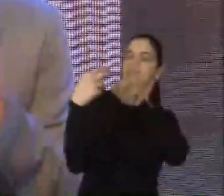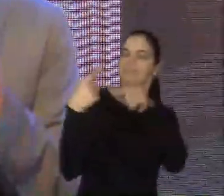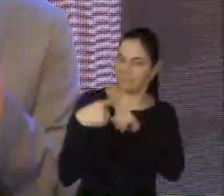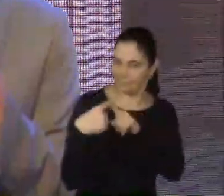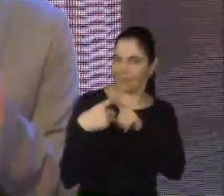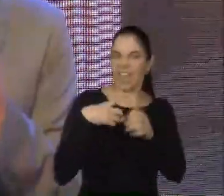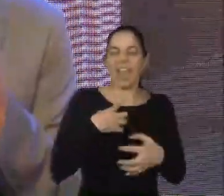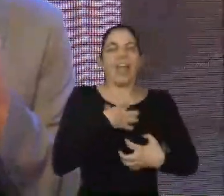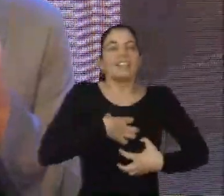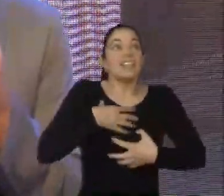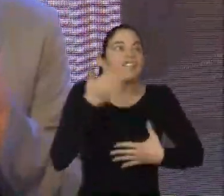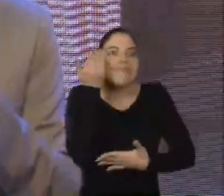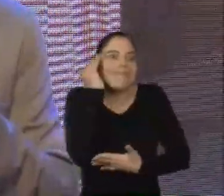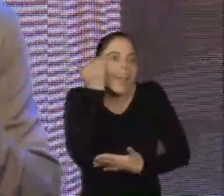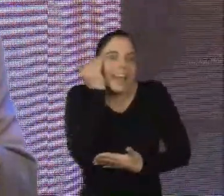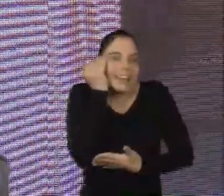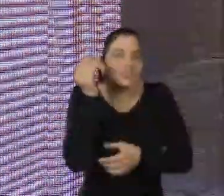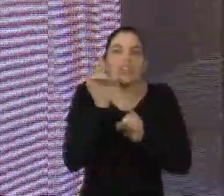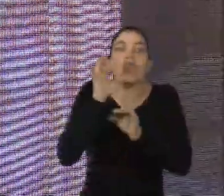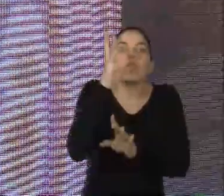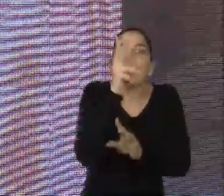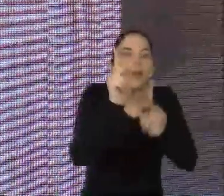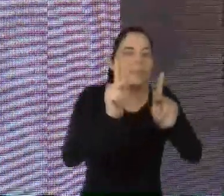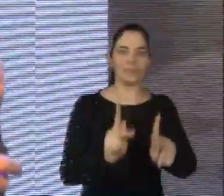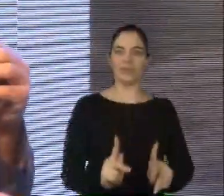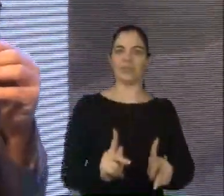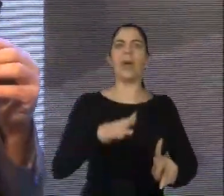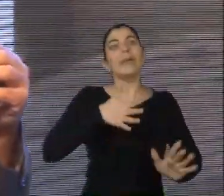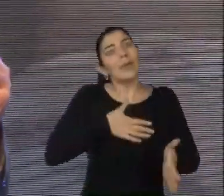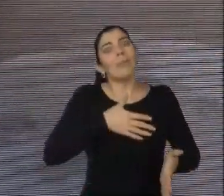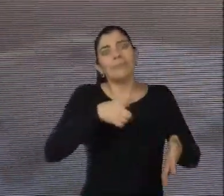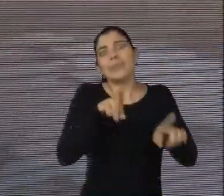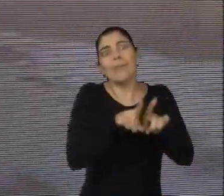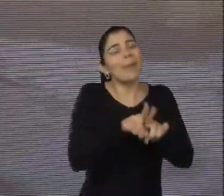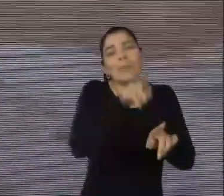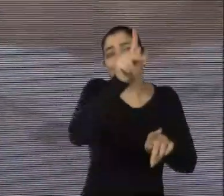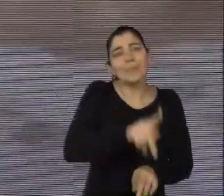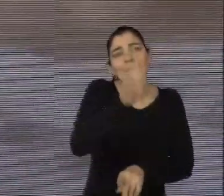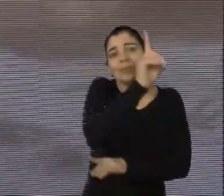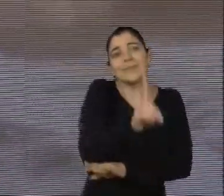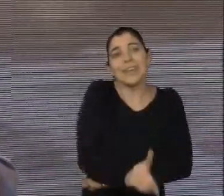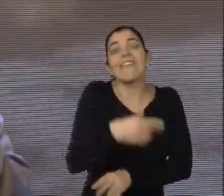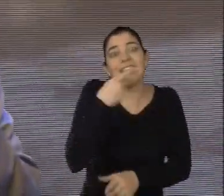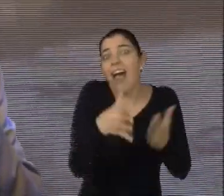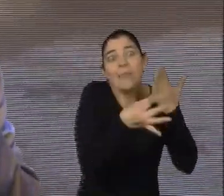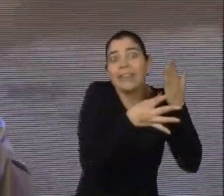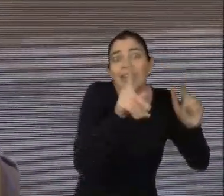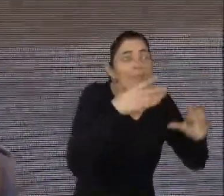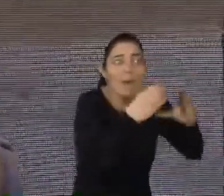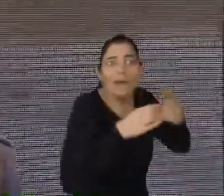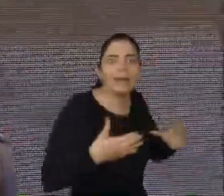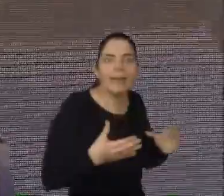sensoriais complexas que acontecem com todas as pessoas. Então, uma pessoa com deficiência não significa que ela não tenha habilidade de comunicação,